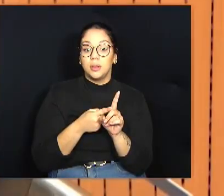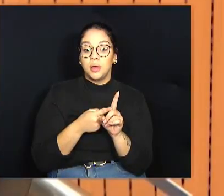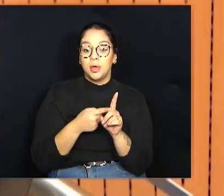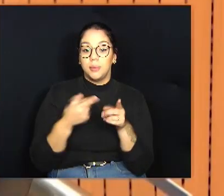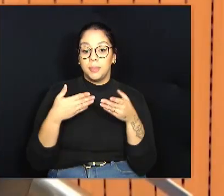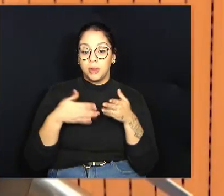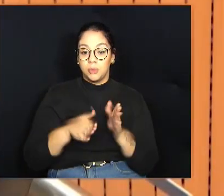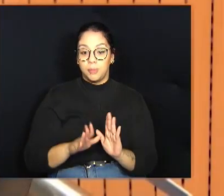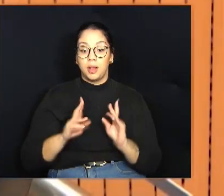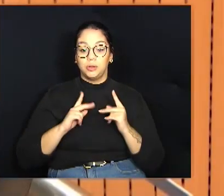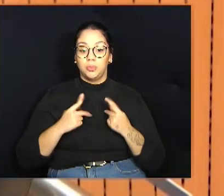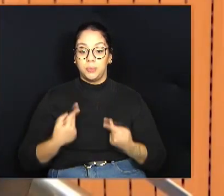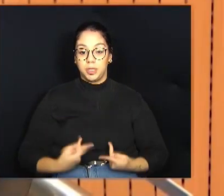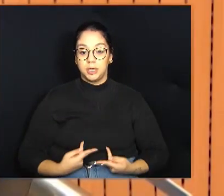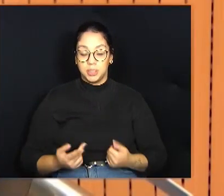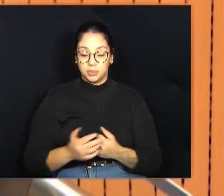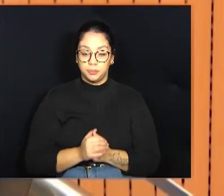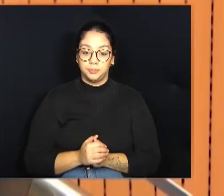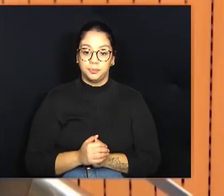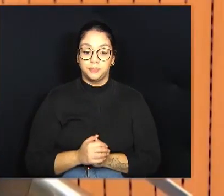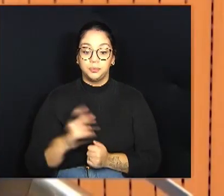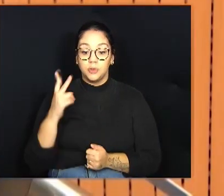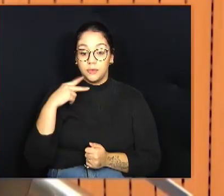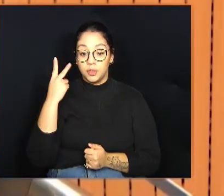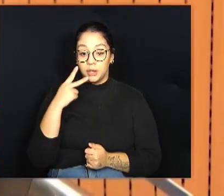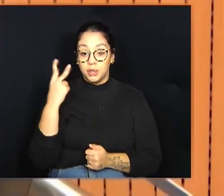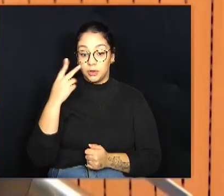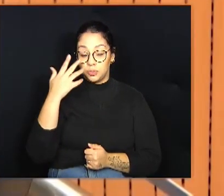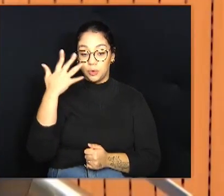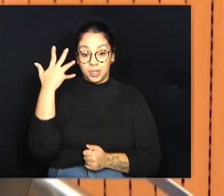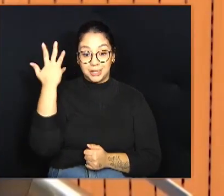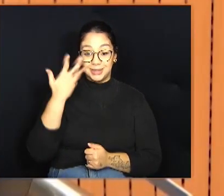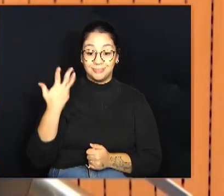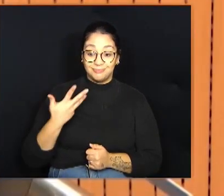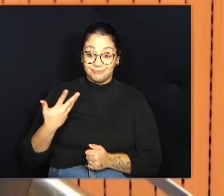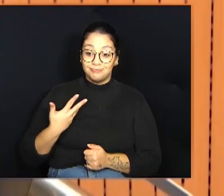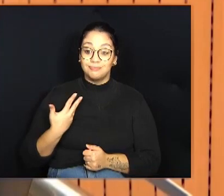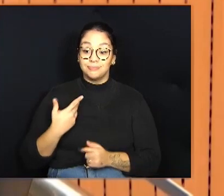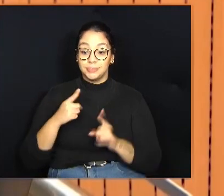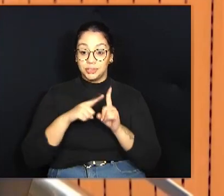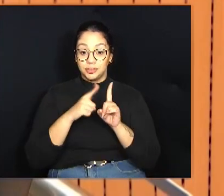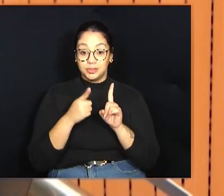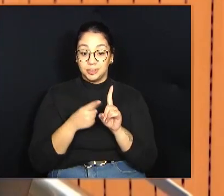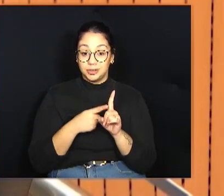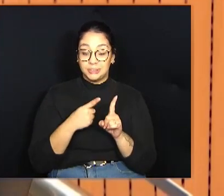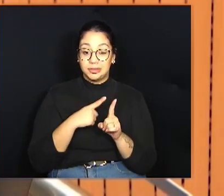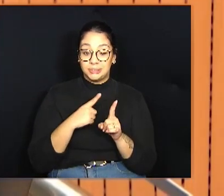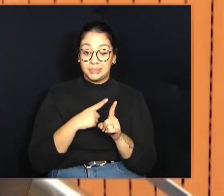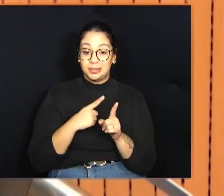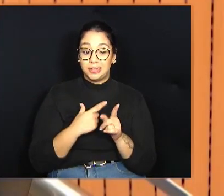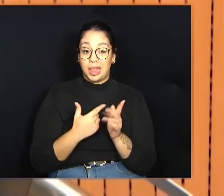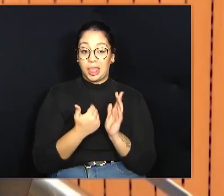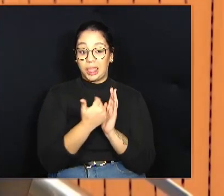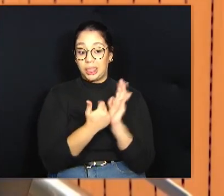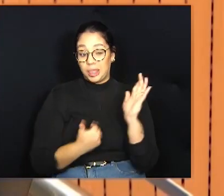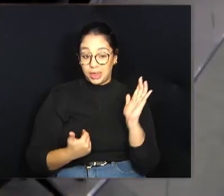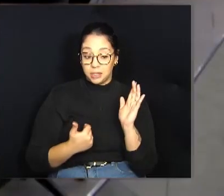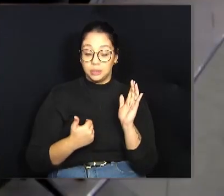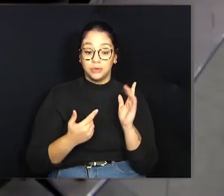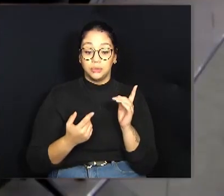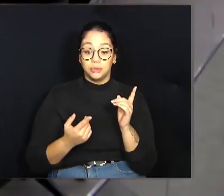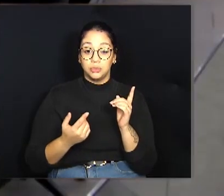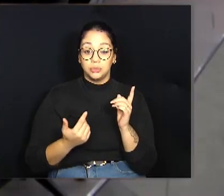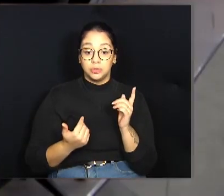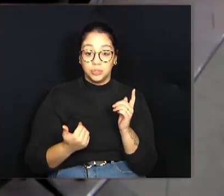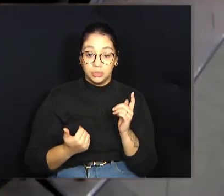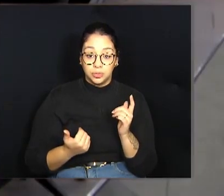De acordo com a vereadora Guida Calisto, as gestantes estão sendo cerceadas do direito de serem assistidas por